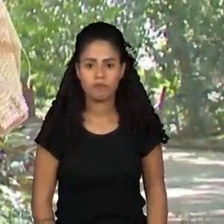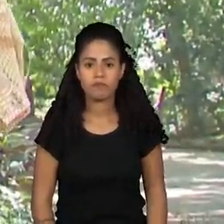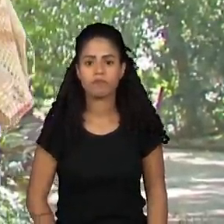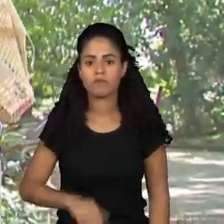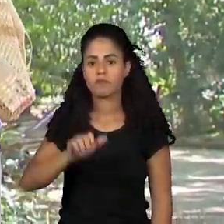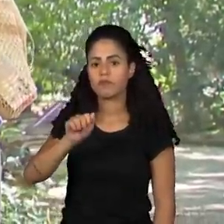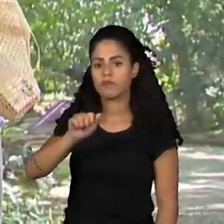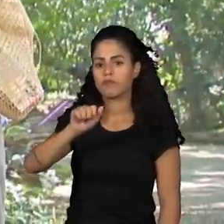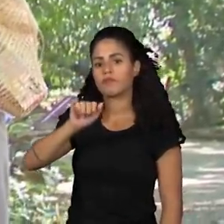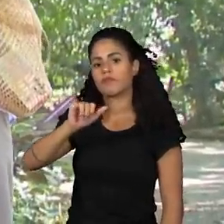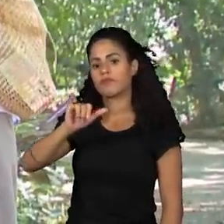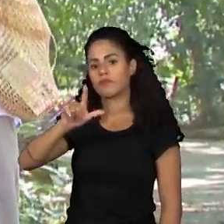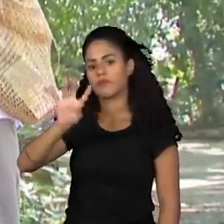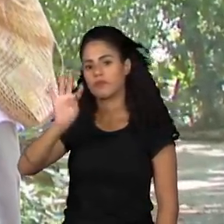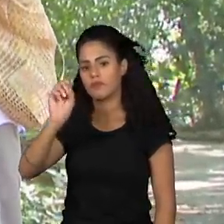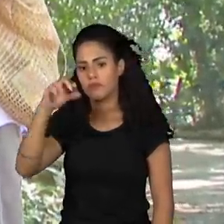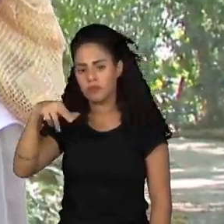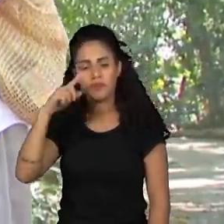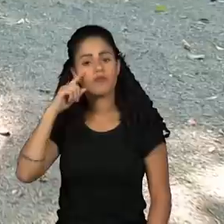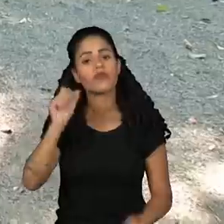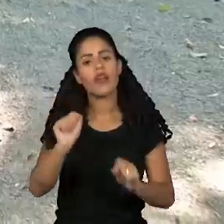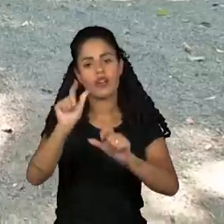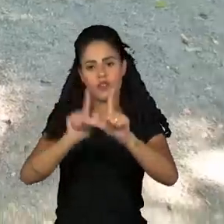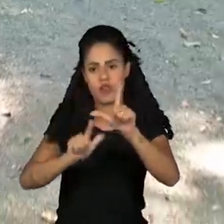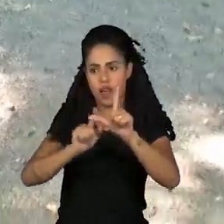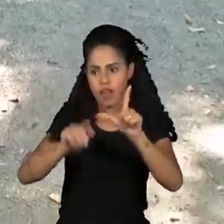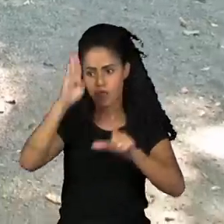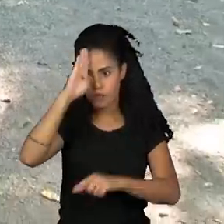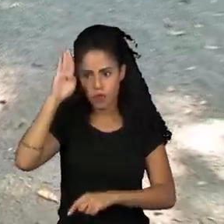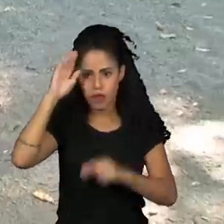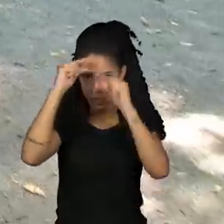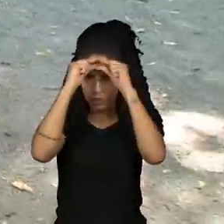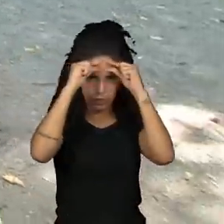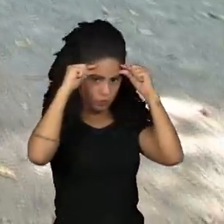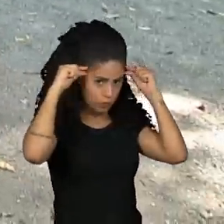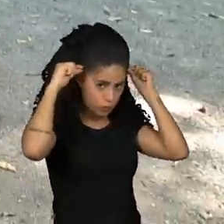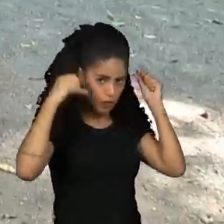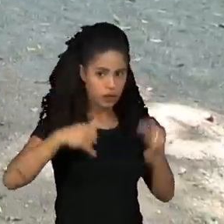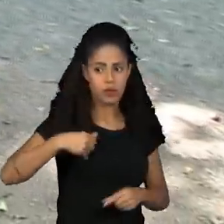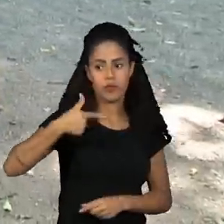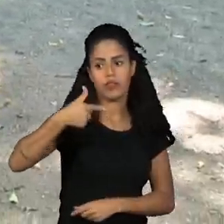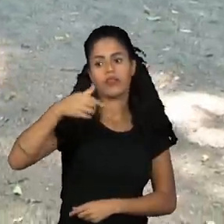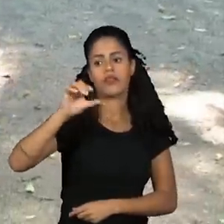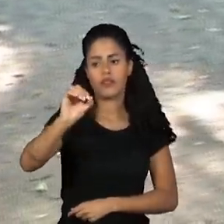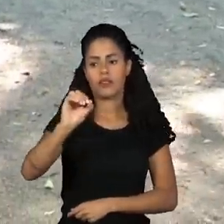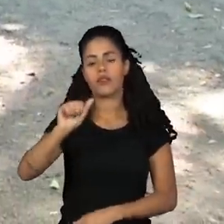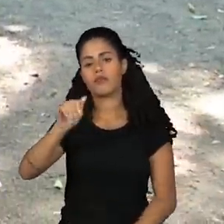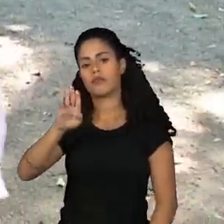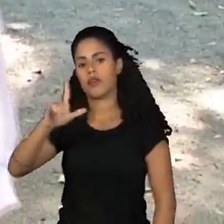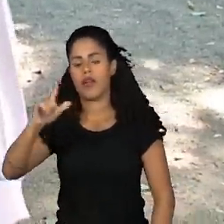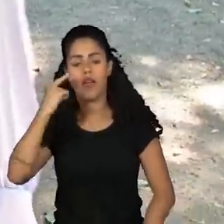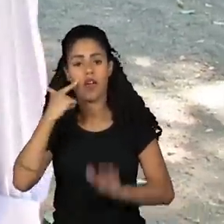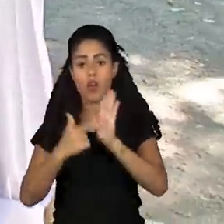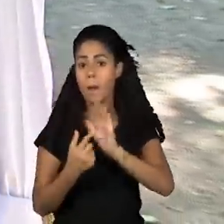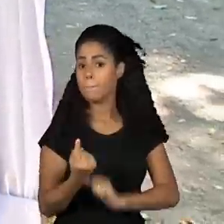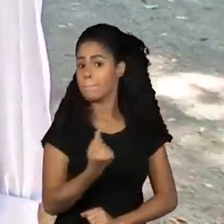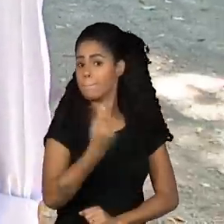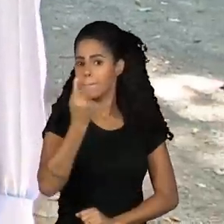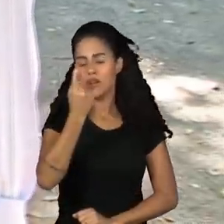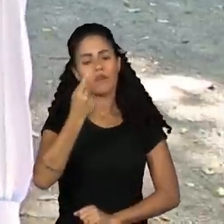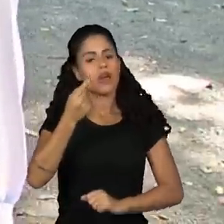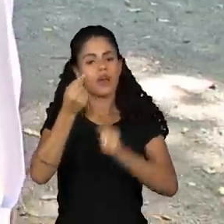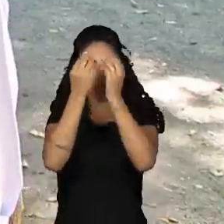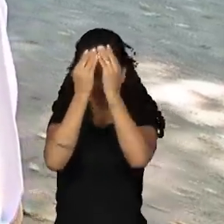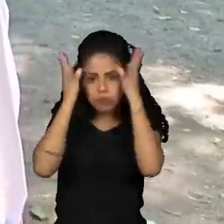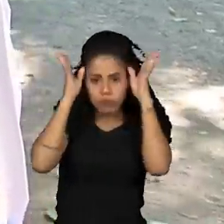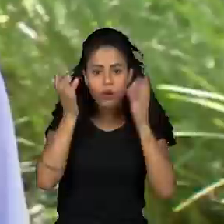Krenak é o novo imortal da Academia Brasileira de Letras. Aos 70 anos é o primeiro indígena a ser eleito para